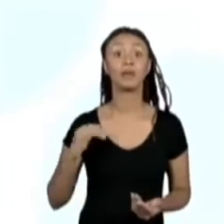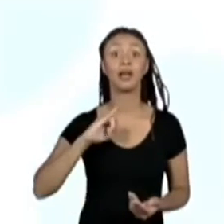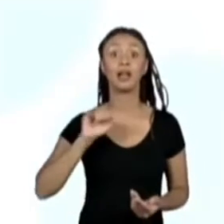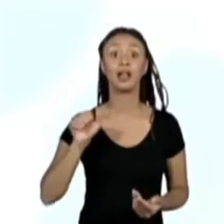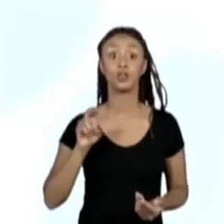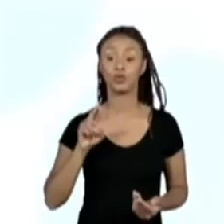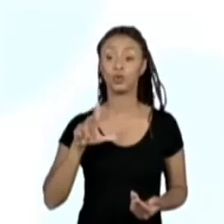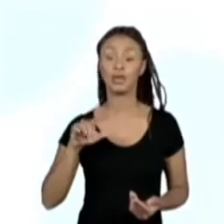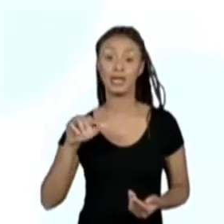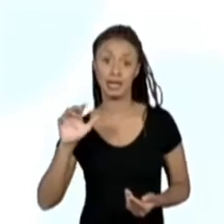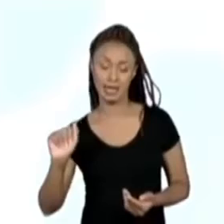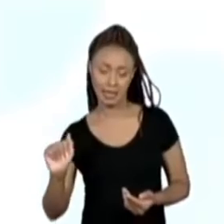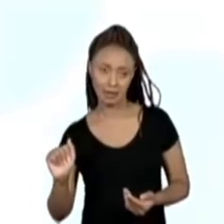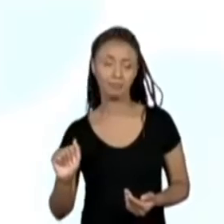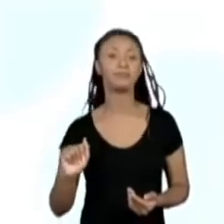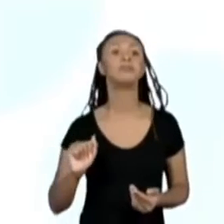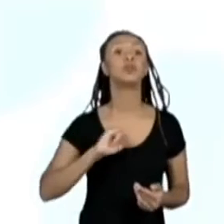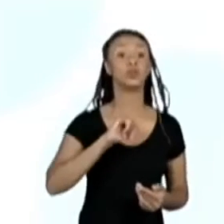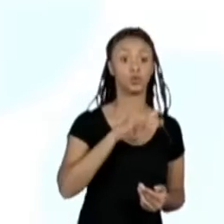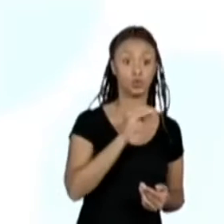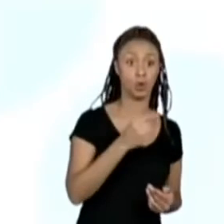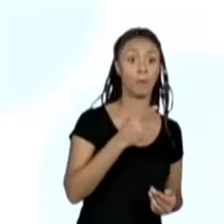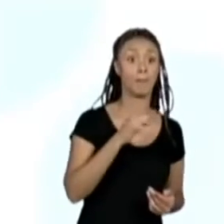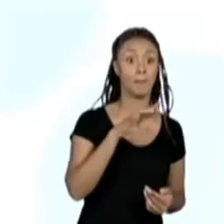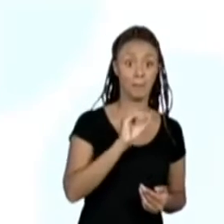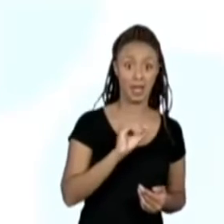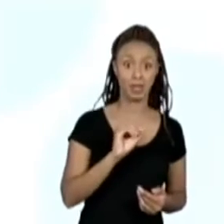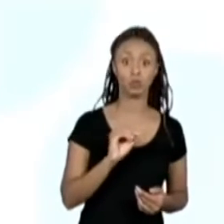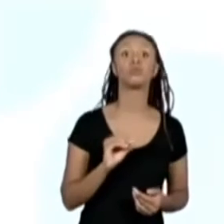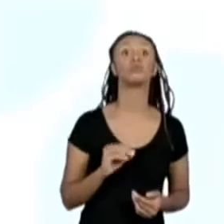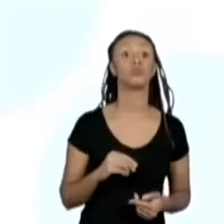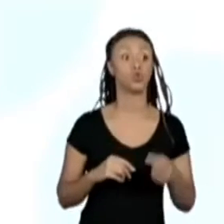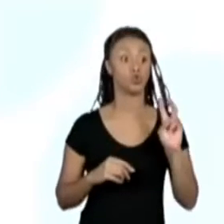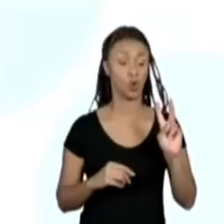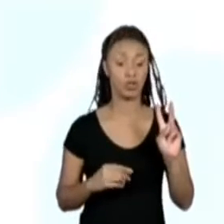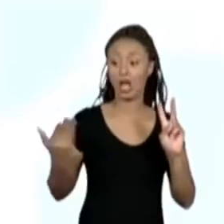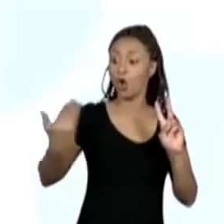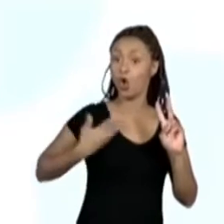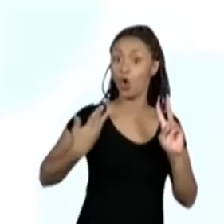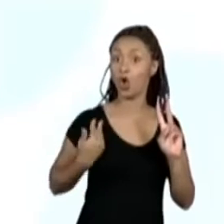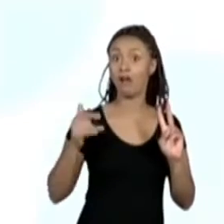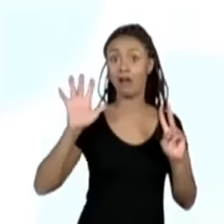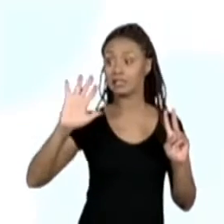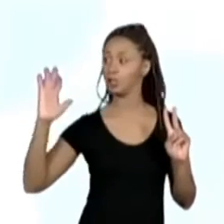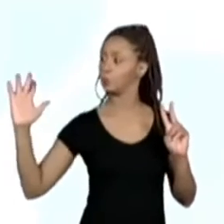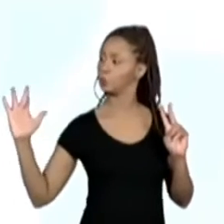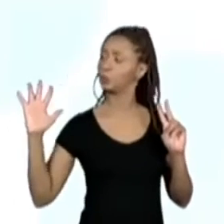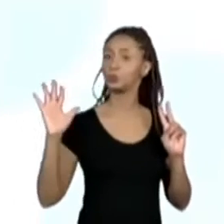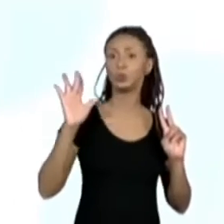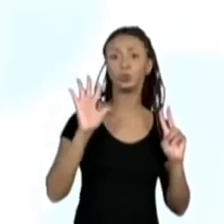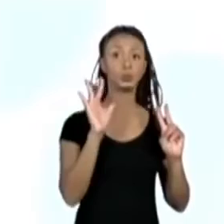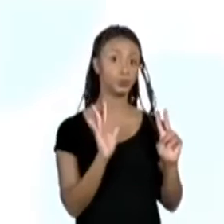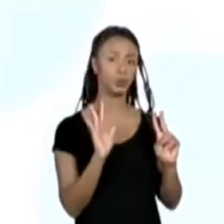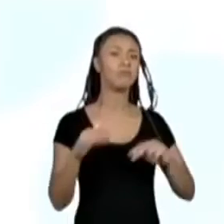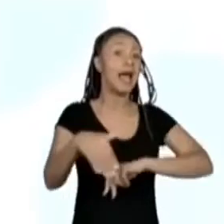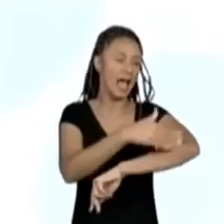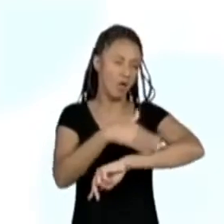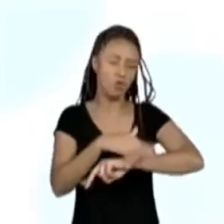e o João Pedro, encontraram cinco colegas deles na rua. E